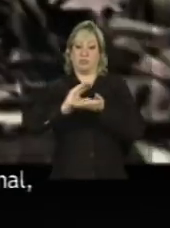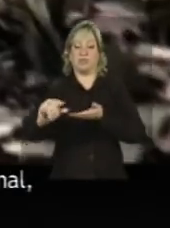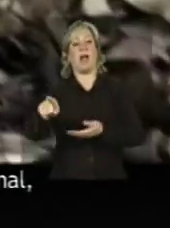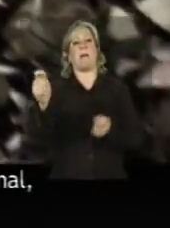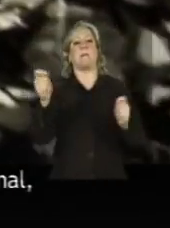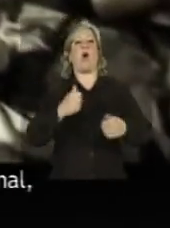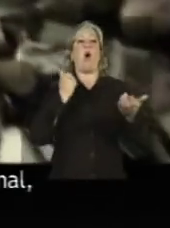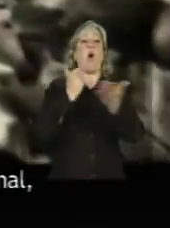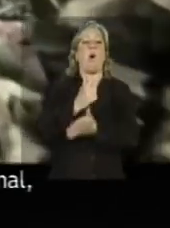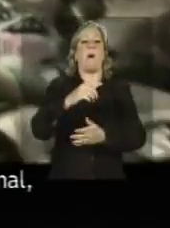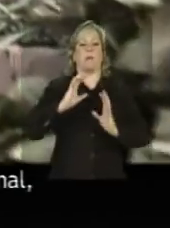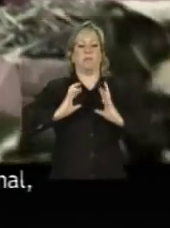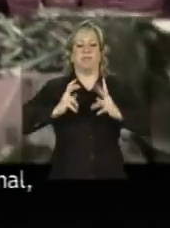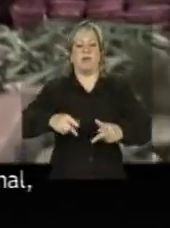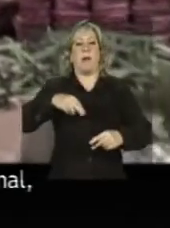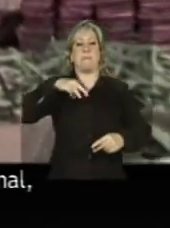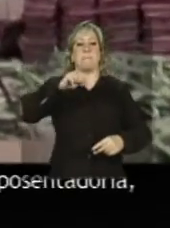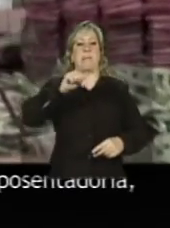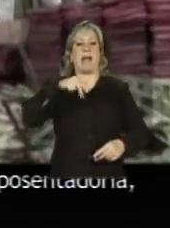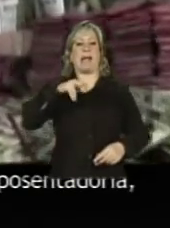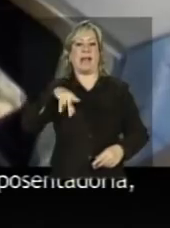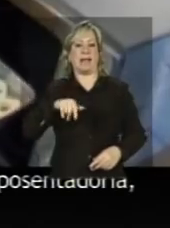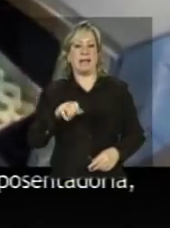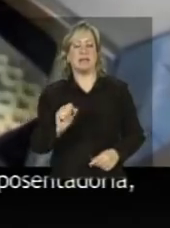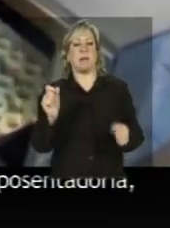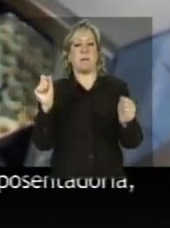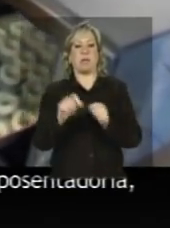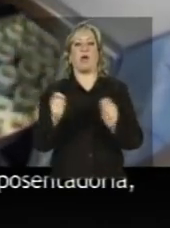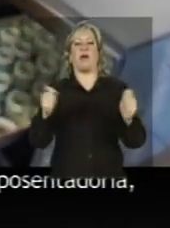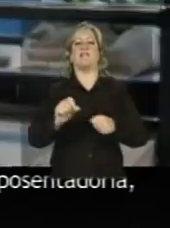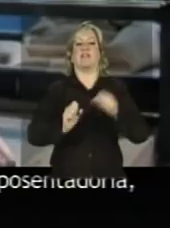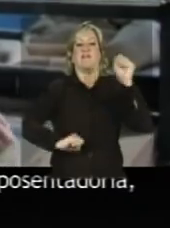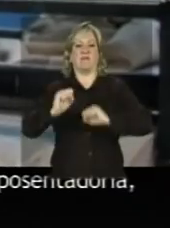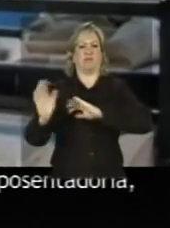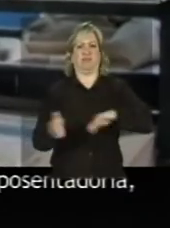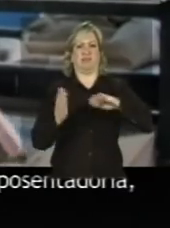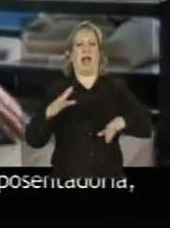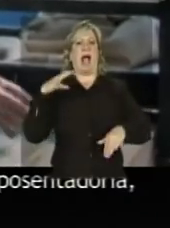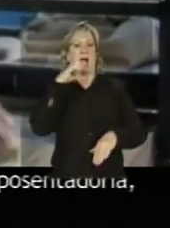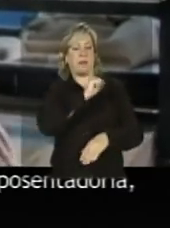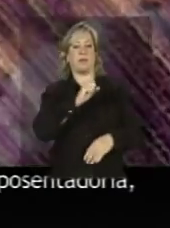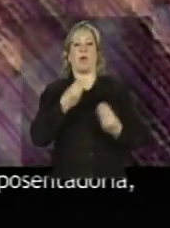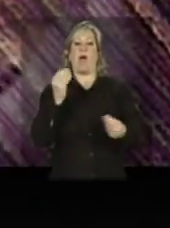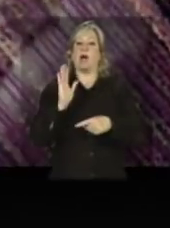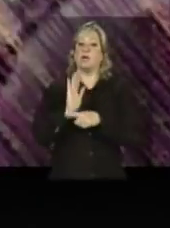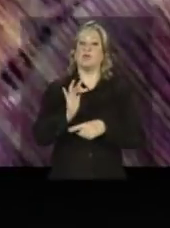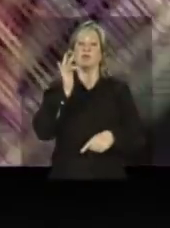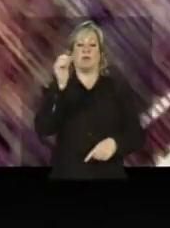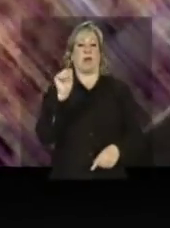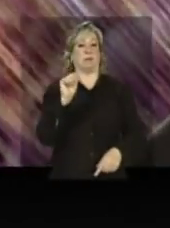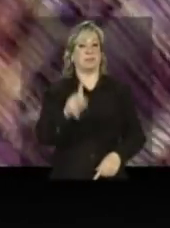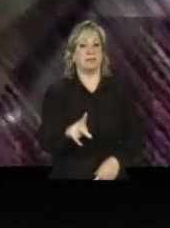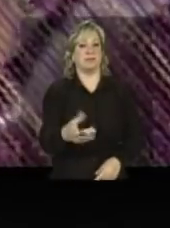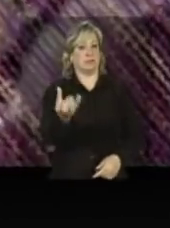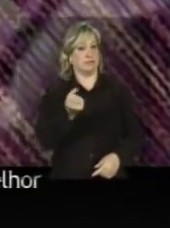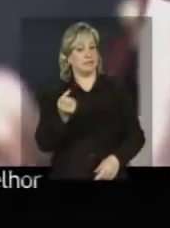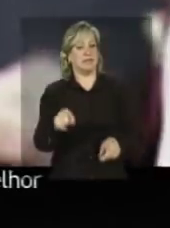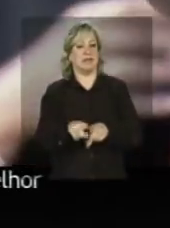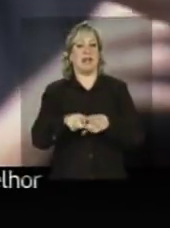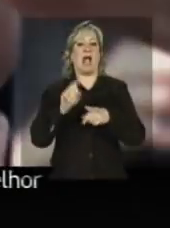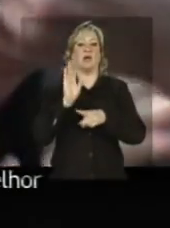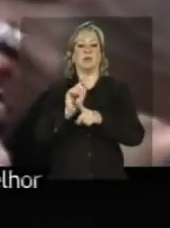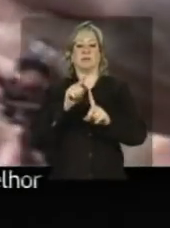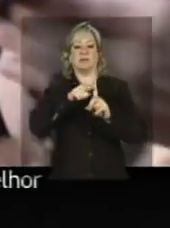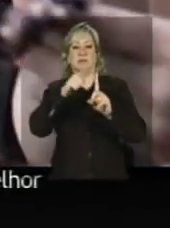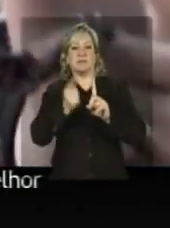faltava para entrar na economia formal, conquistando benefícios sociais como aposentadoria, auxílio maternidade